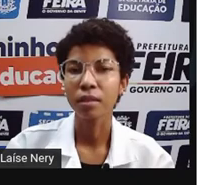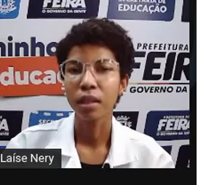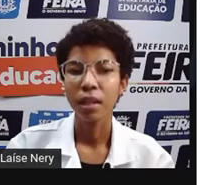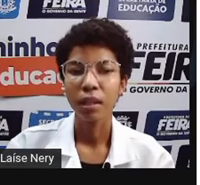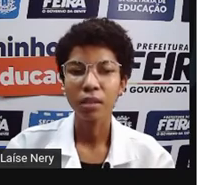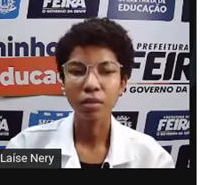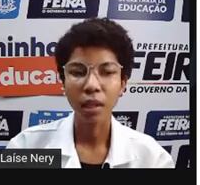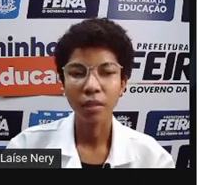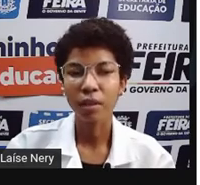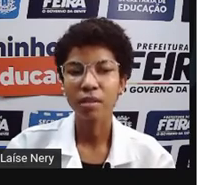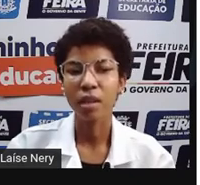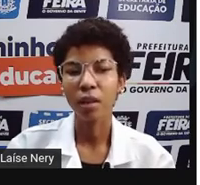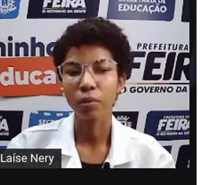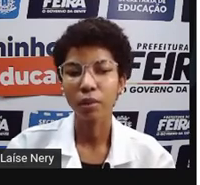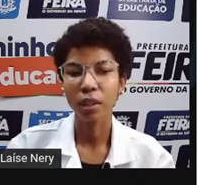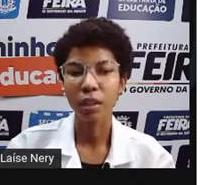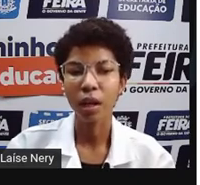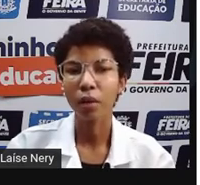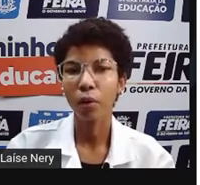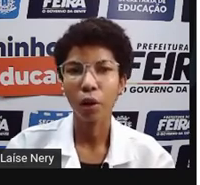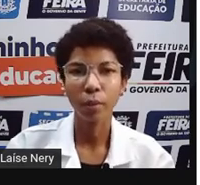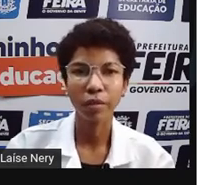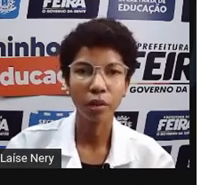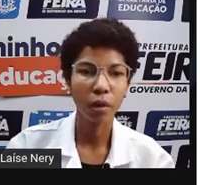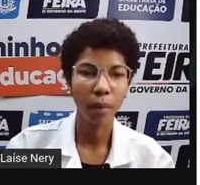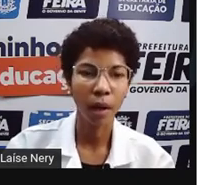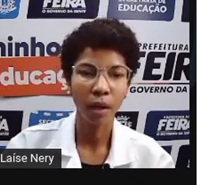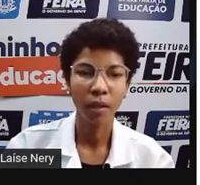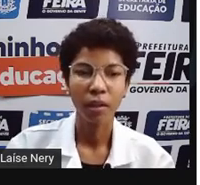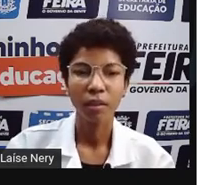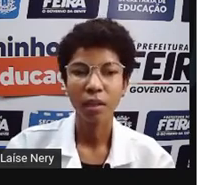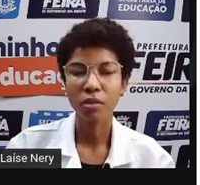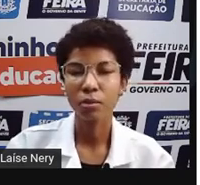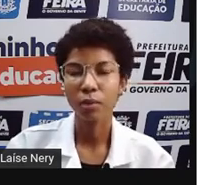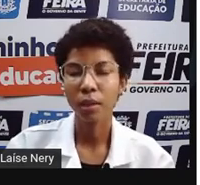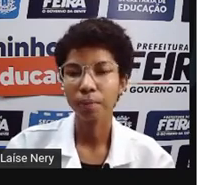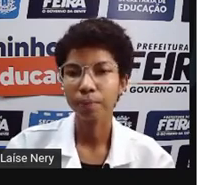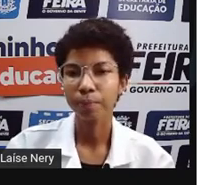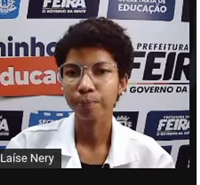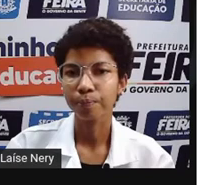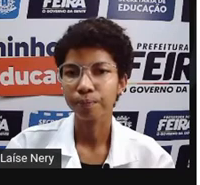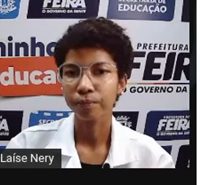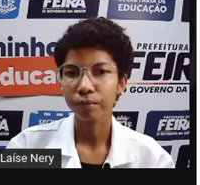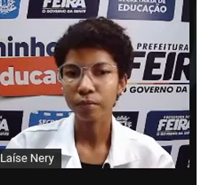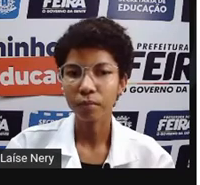mês. Isso aí vai ser o que a Coelba vai cobrar na sua